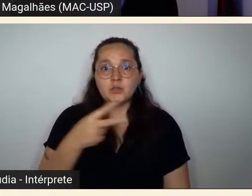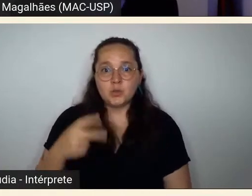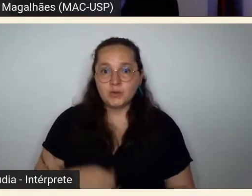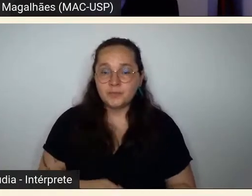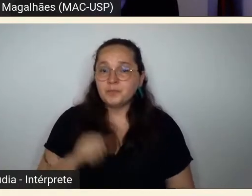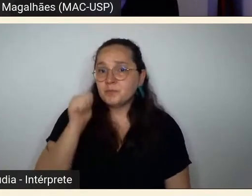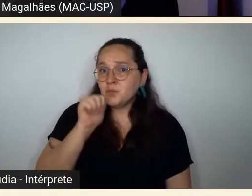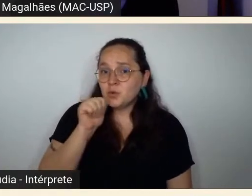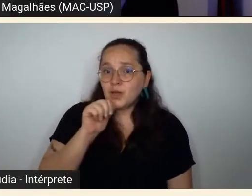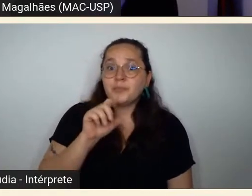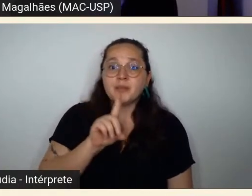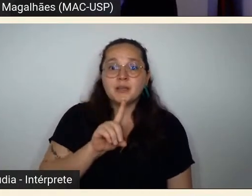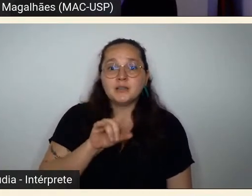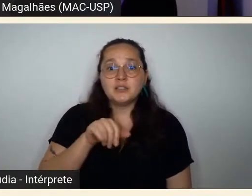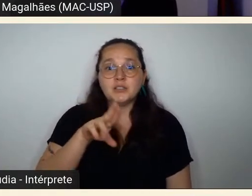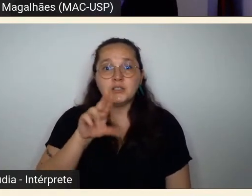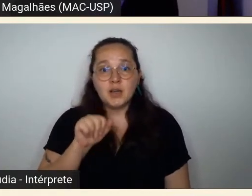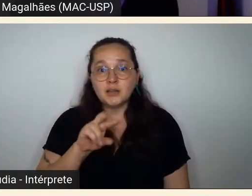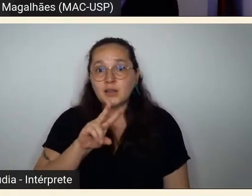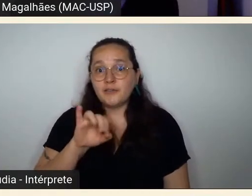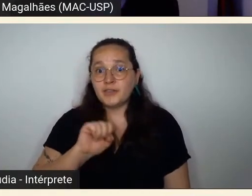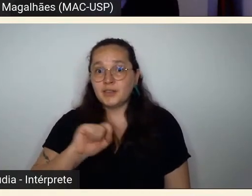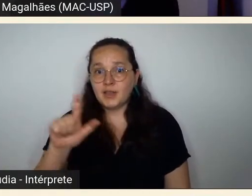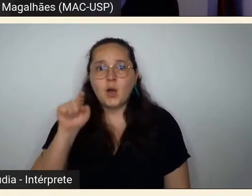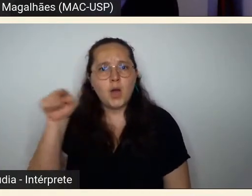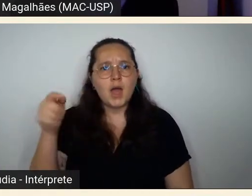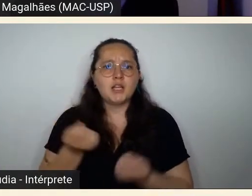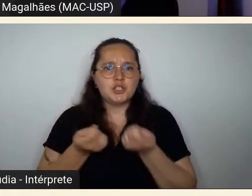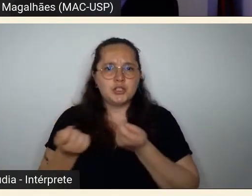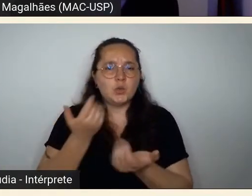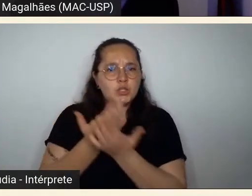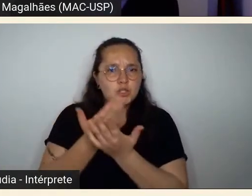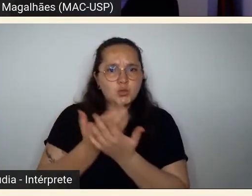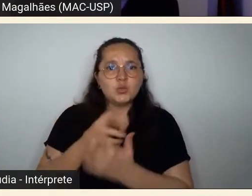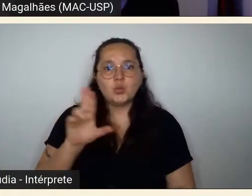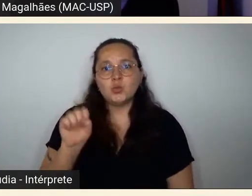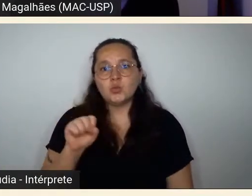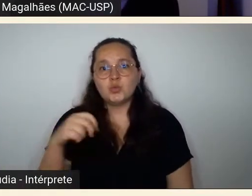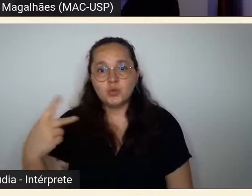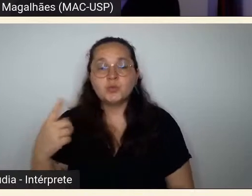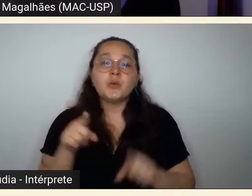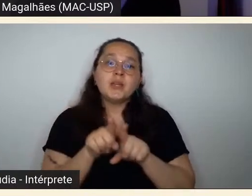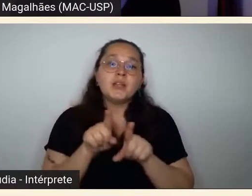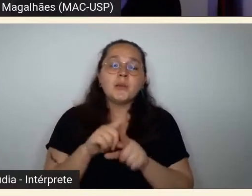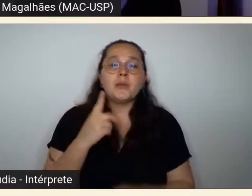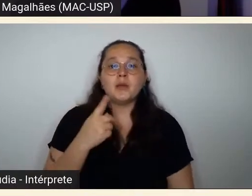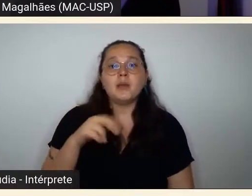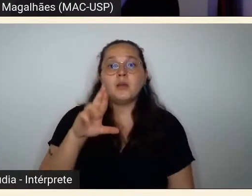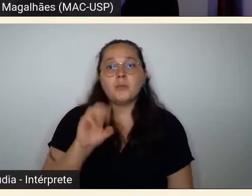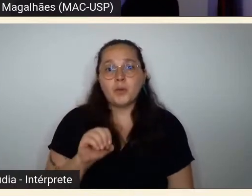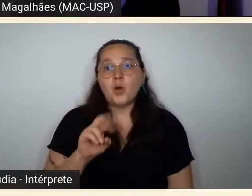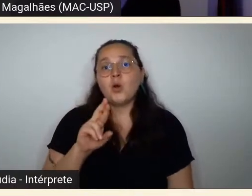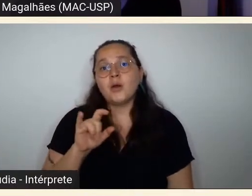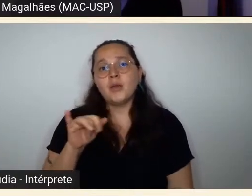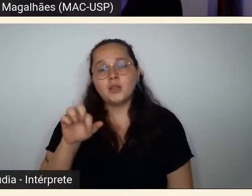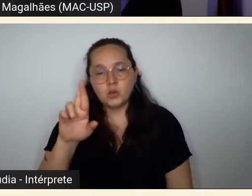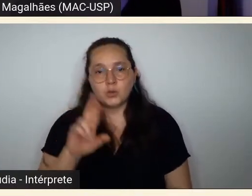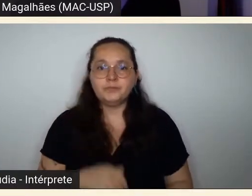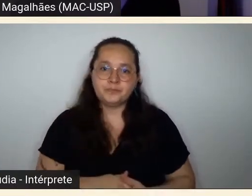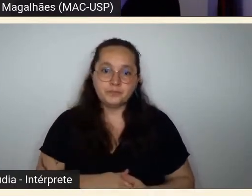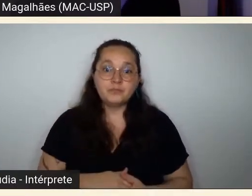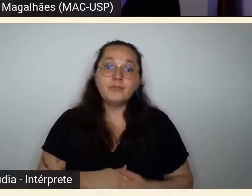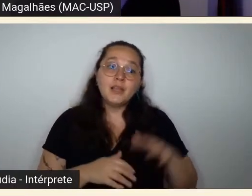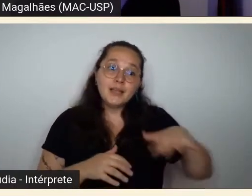Vidal, diretora do Instituto de Estudos Brasileiros da USP, com apoio da Pró-Reitoria de Cultura e Extensão Universitária. Em nome do MAC USP,